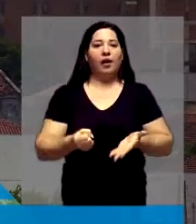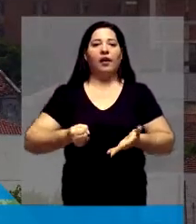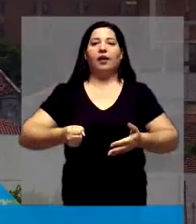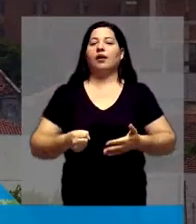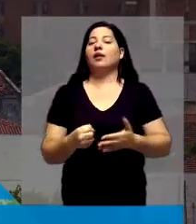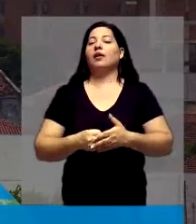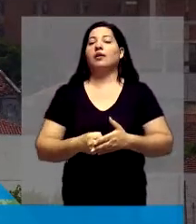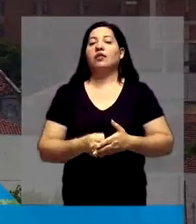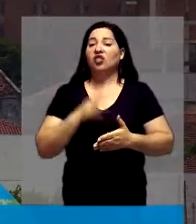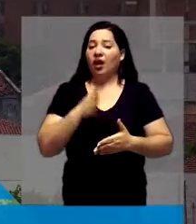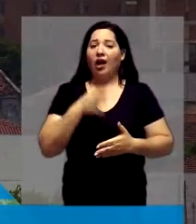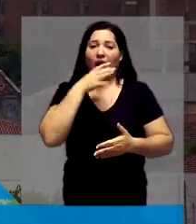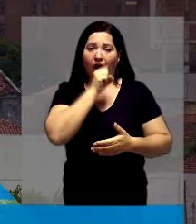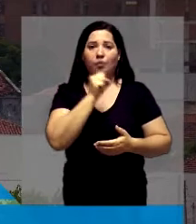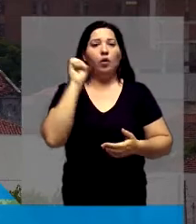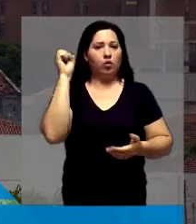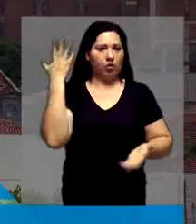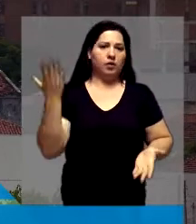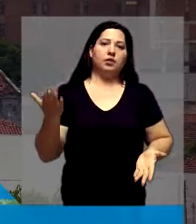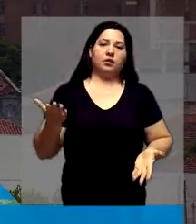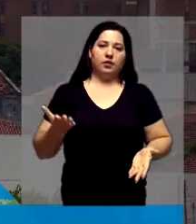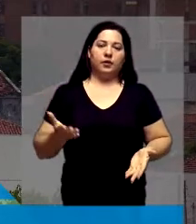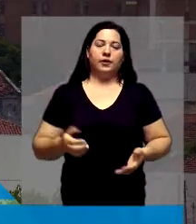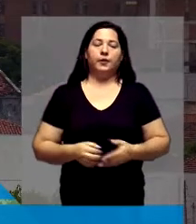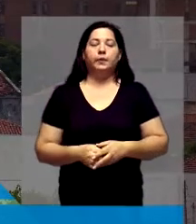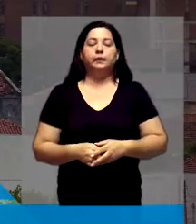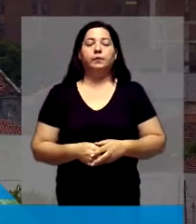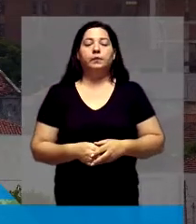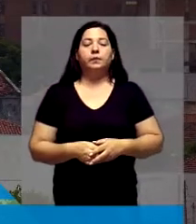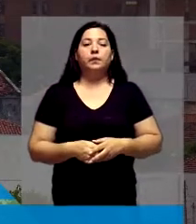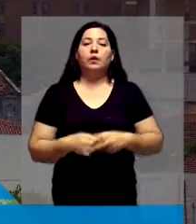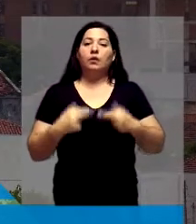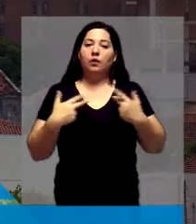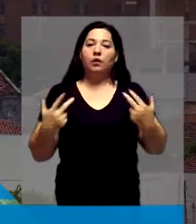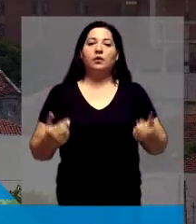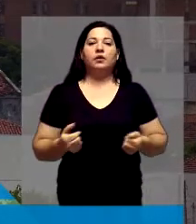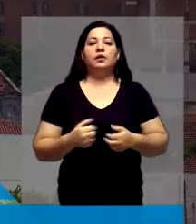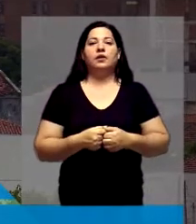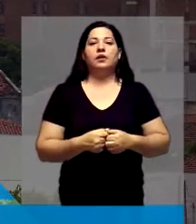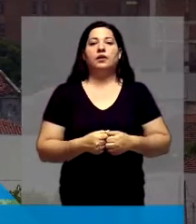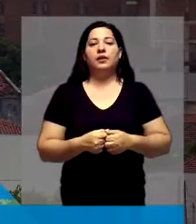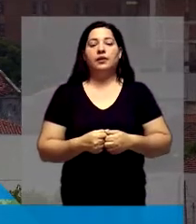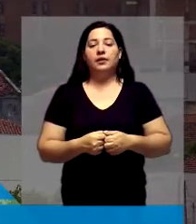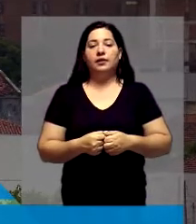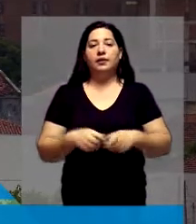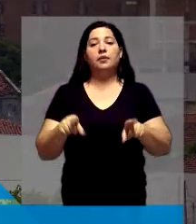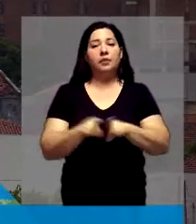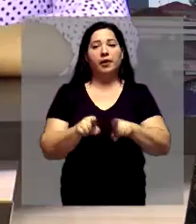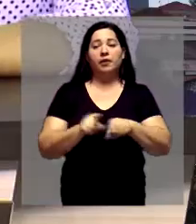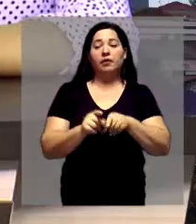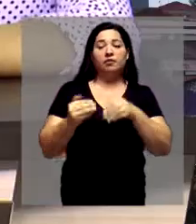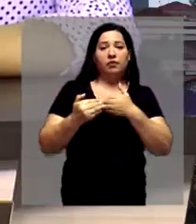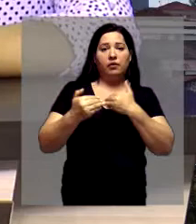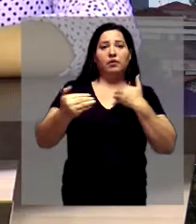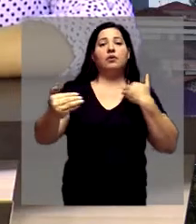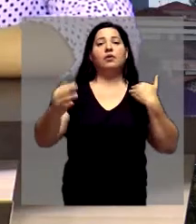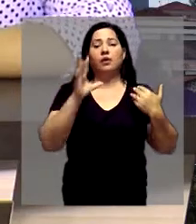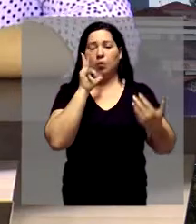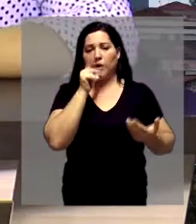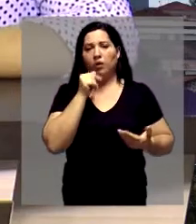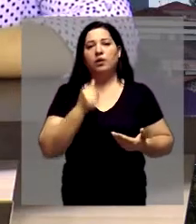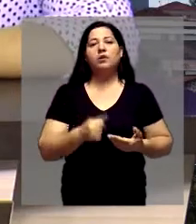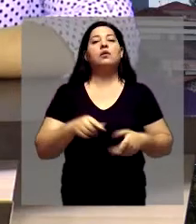correr atrás já no primeiro momento. Então, essas são outras coisas que assim vai mais a longo prazo, que eu também vou estar correndo atrás. Então, você